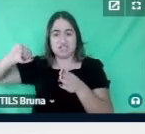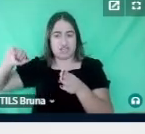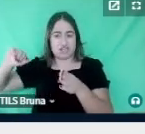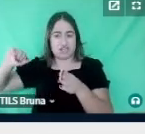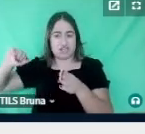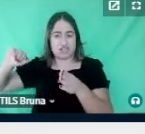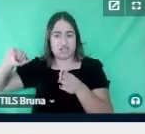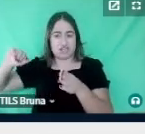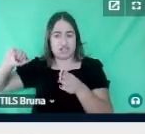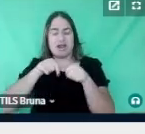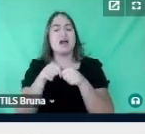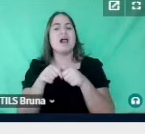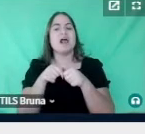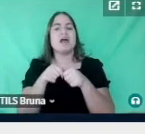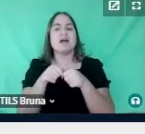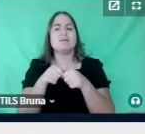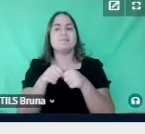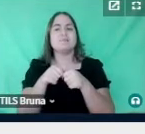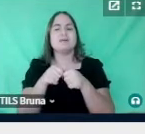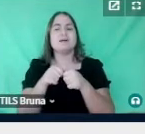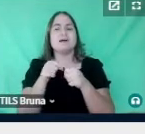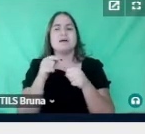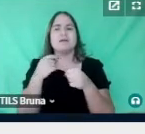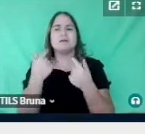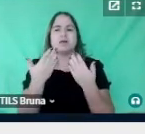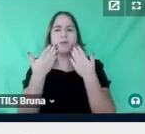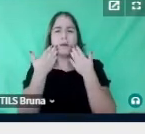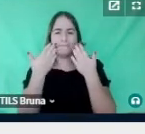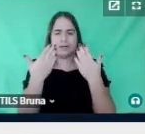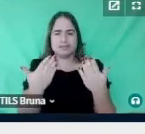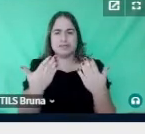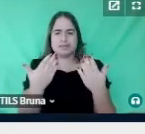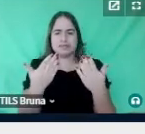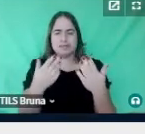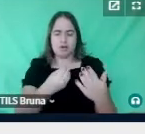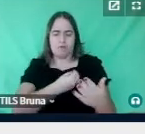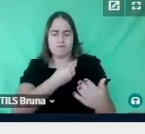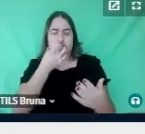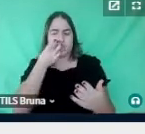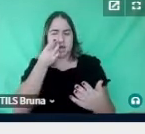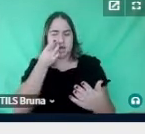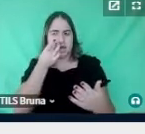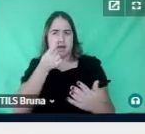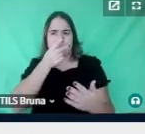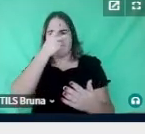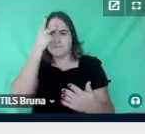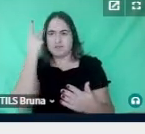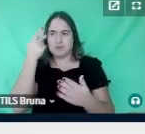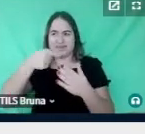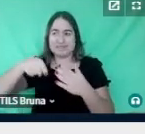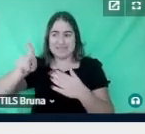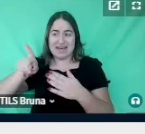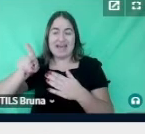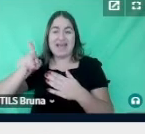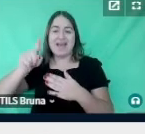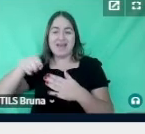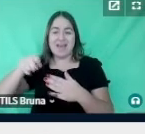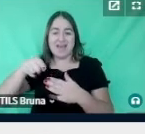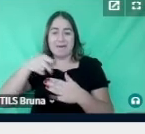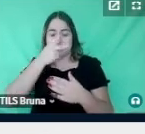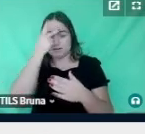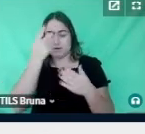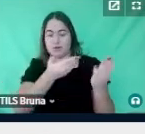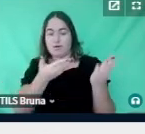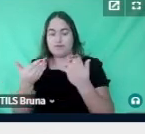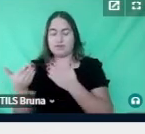sala, né, numa defesa presencial, quem sai normalmente são os convidados, são os, a